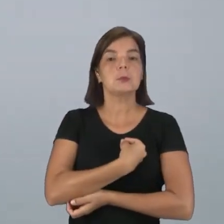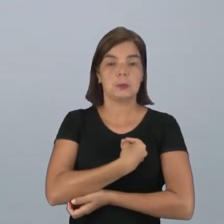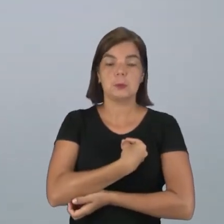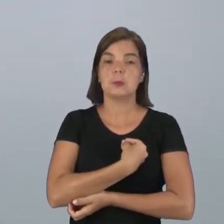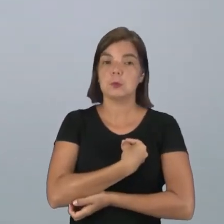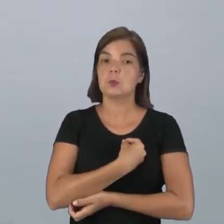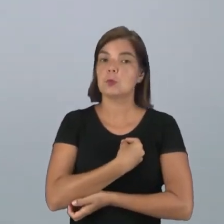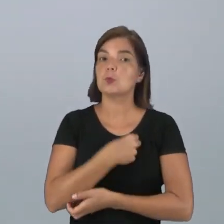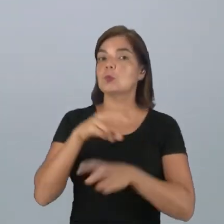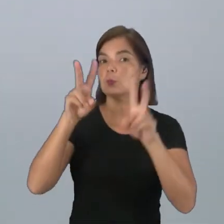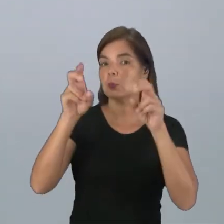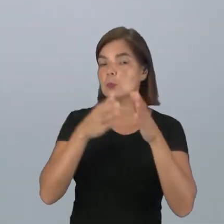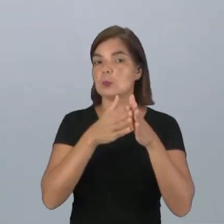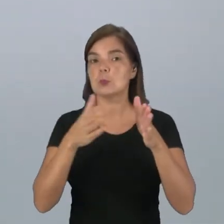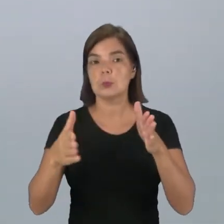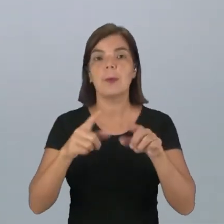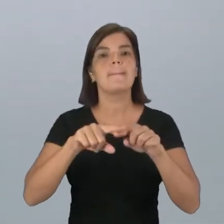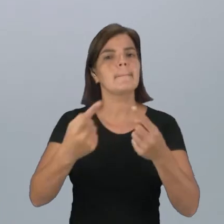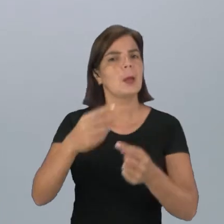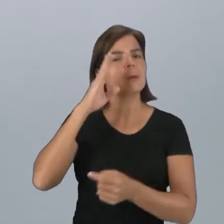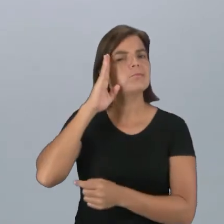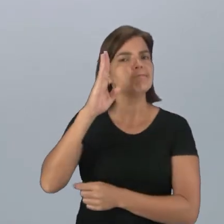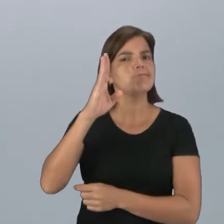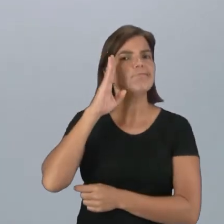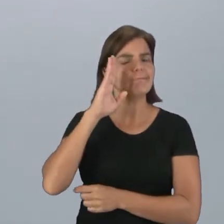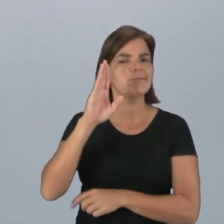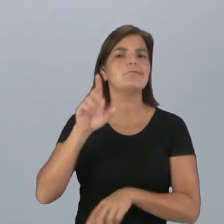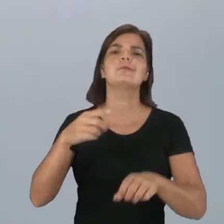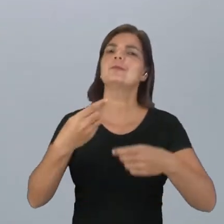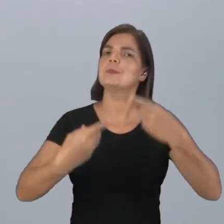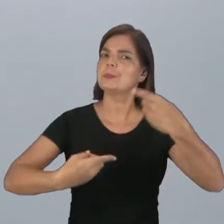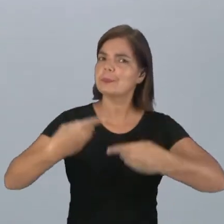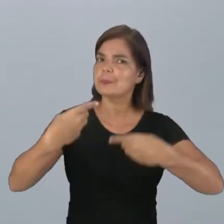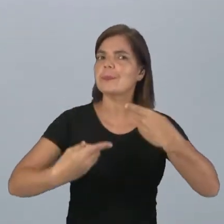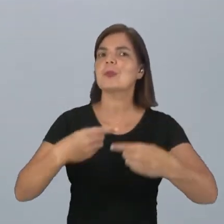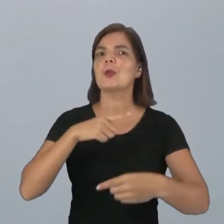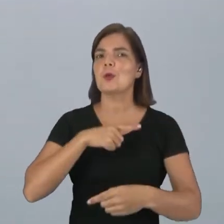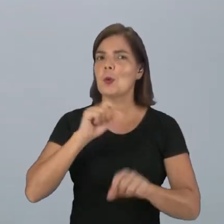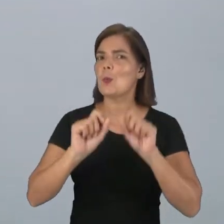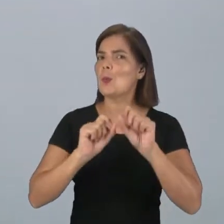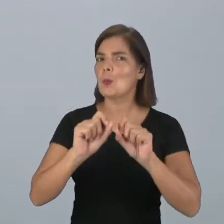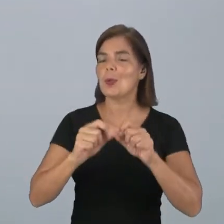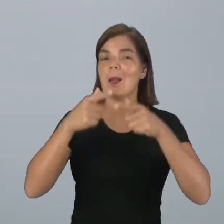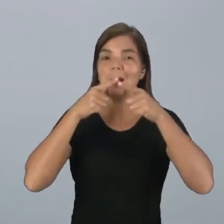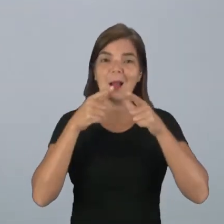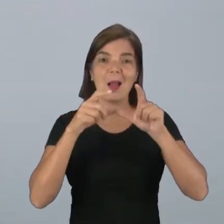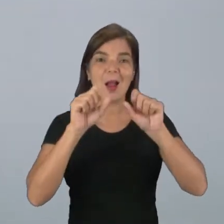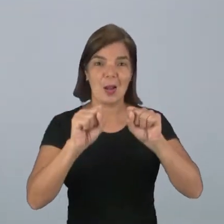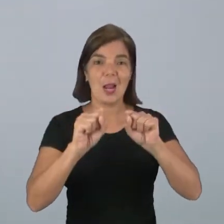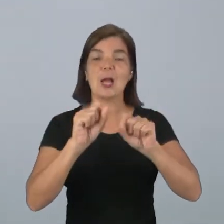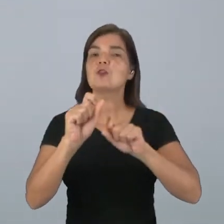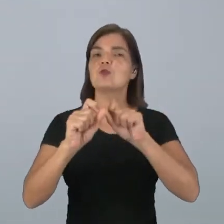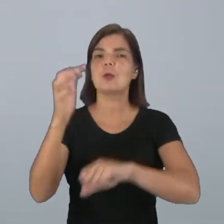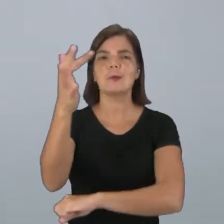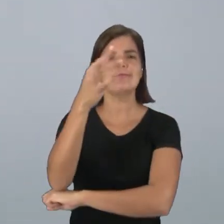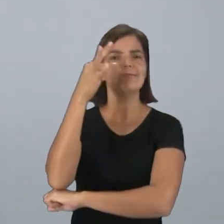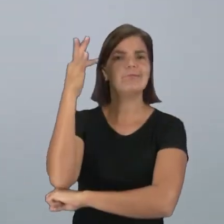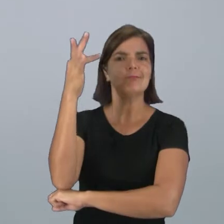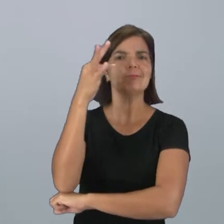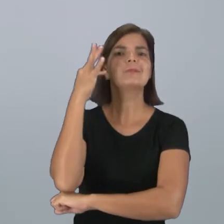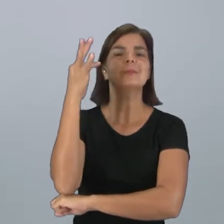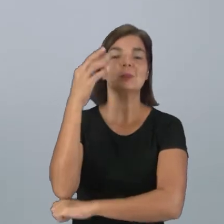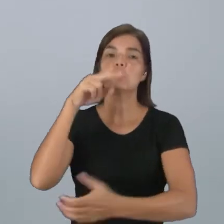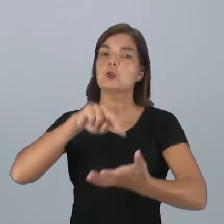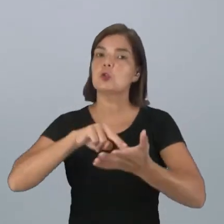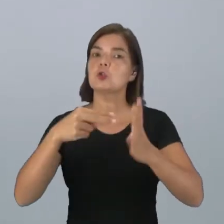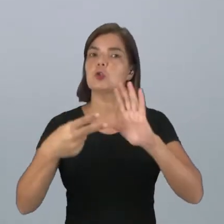ali durante o debate. Mas, principalmente, gente, o debate, ele traz mais a linguagem formal. A linguagem formal